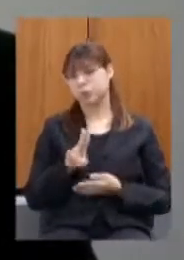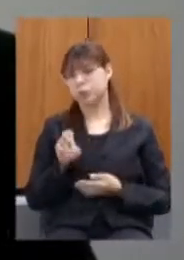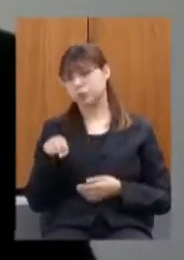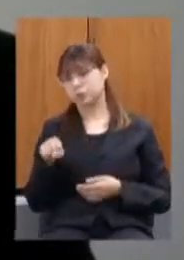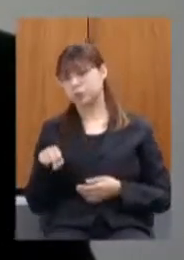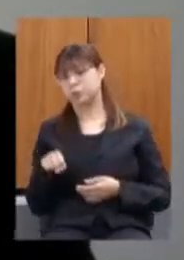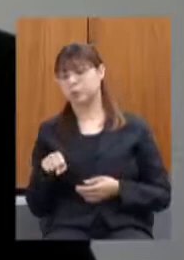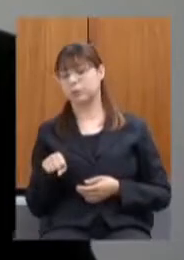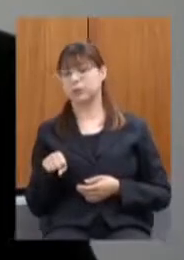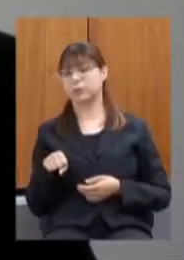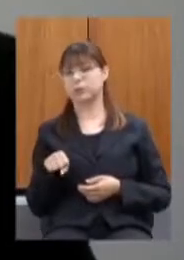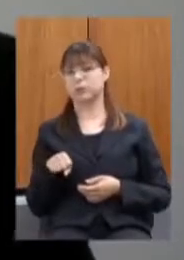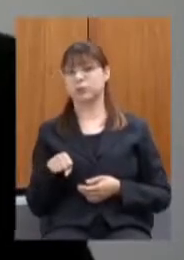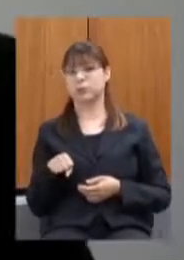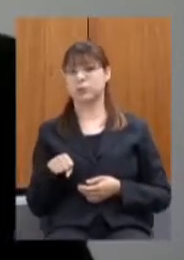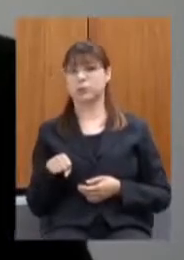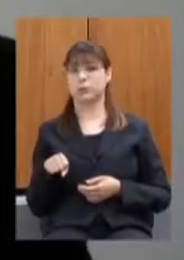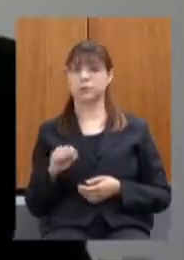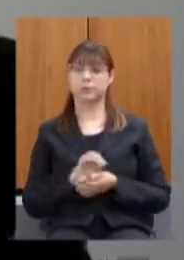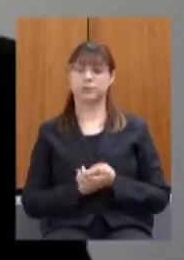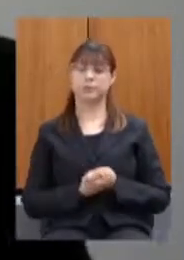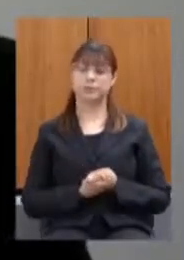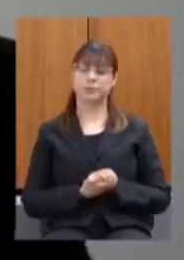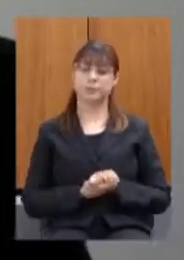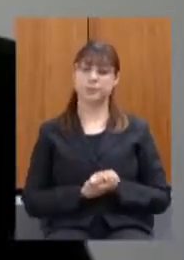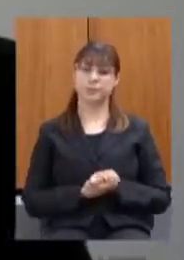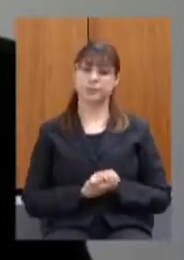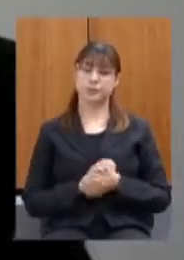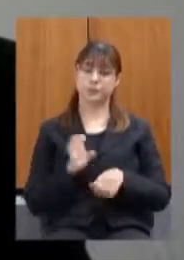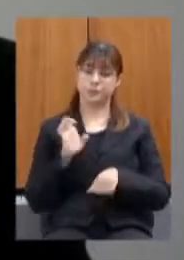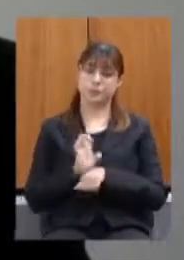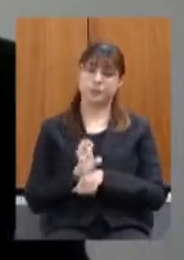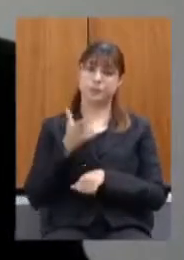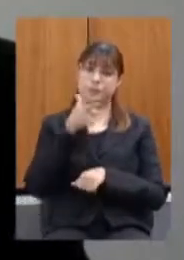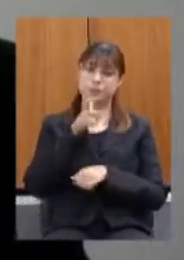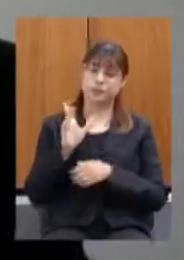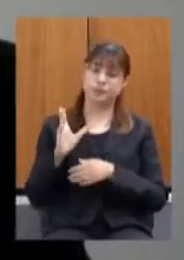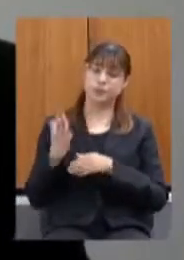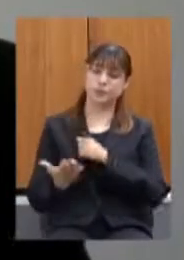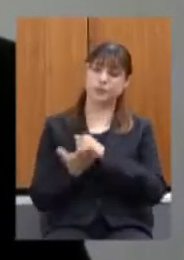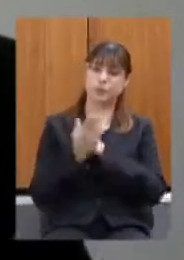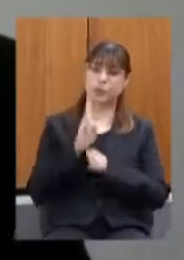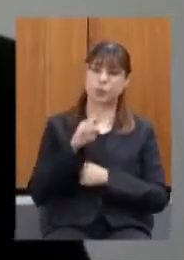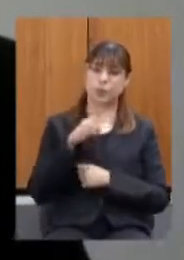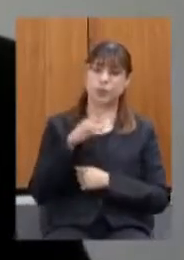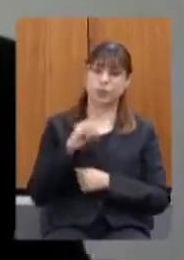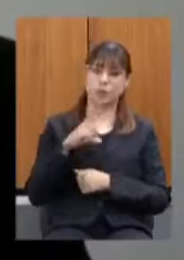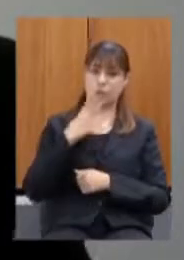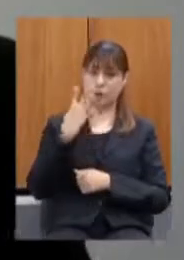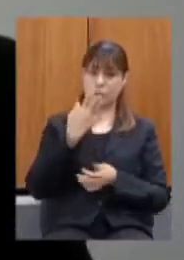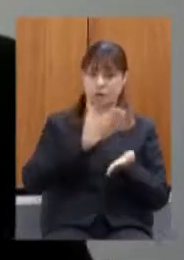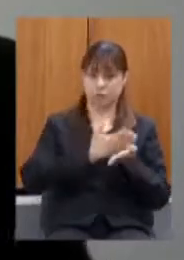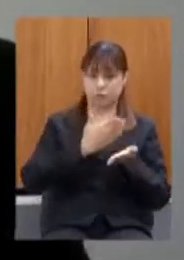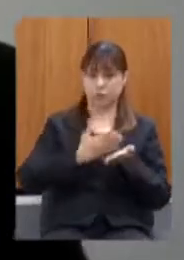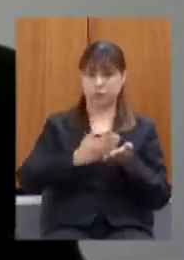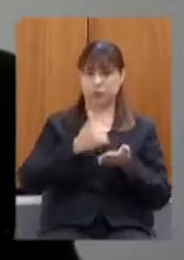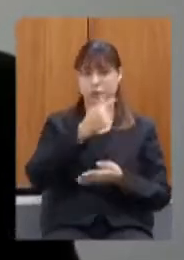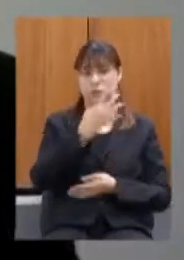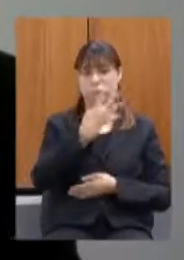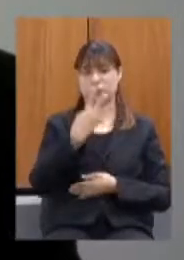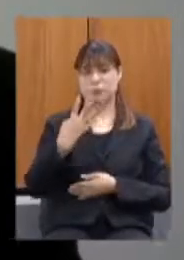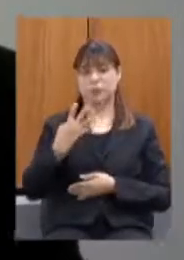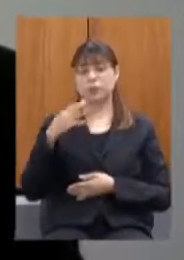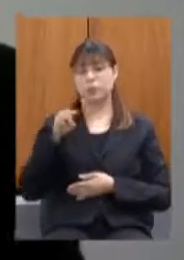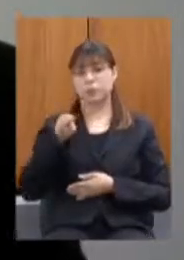da o Estado recebeu apoio da União durante 4 parcelas de 744 milhões nós